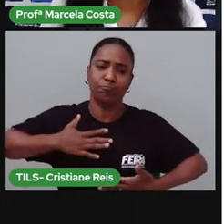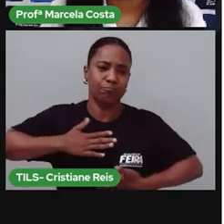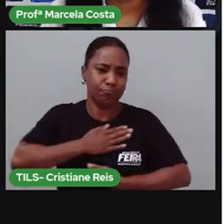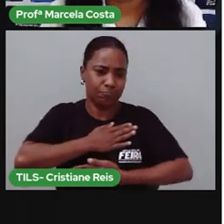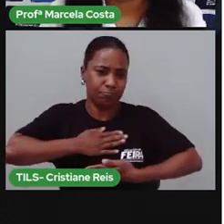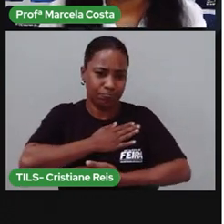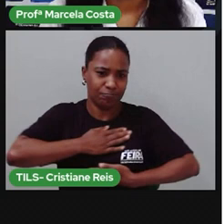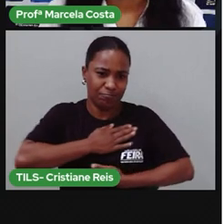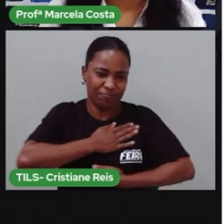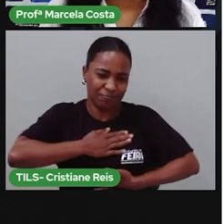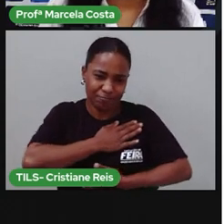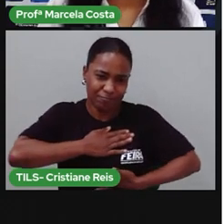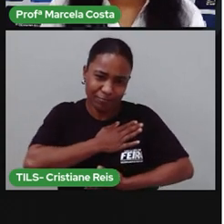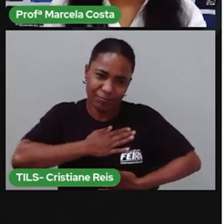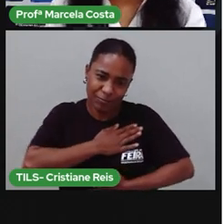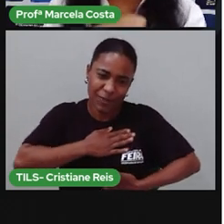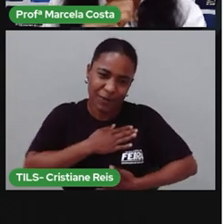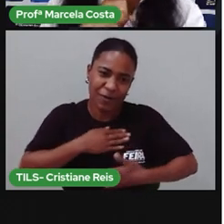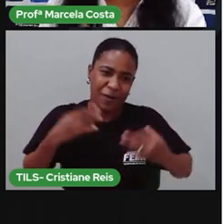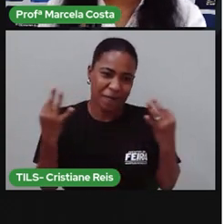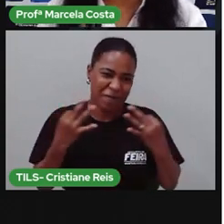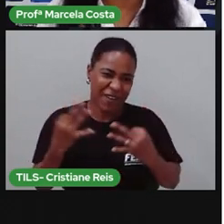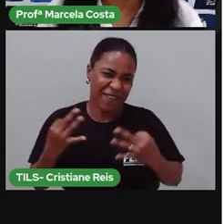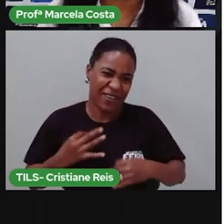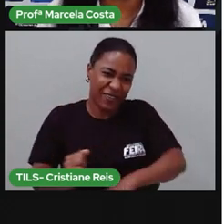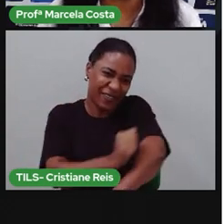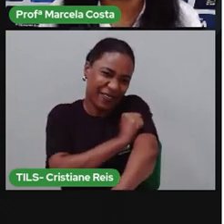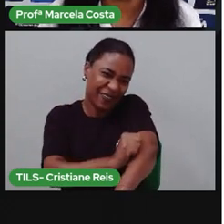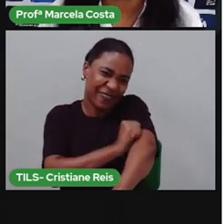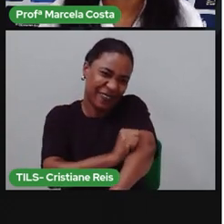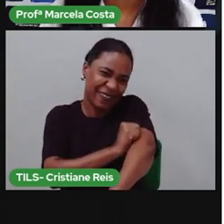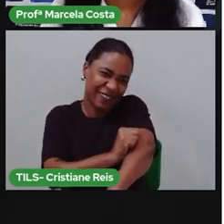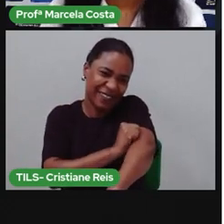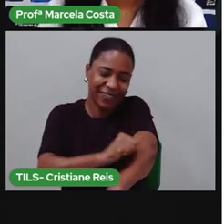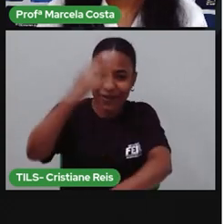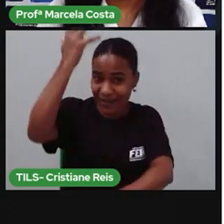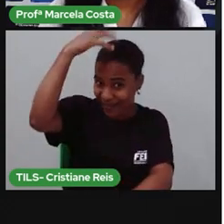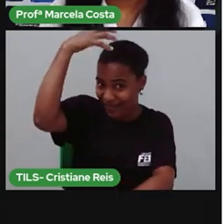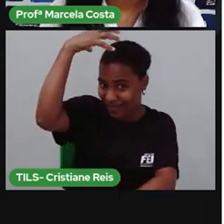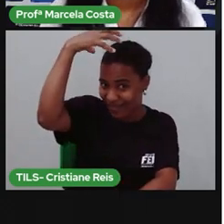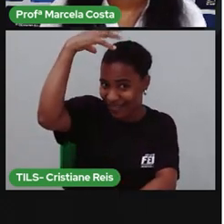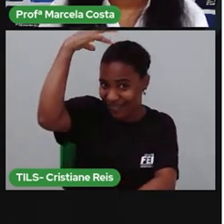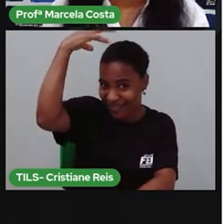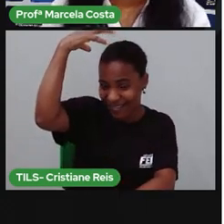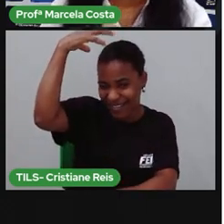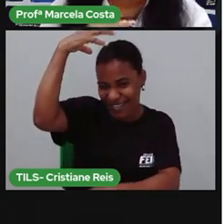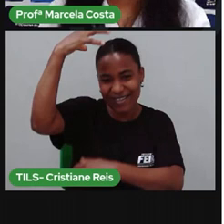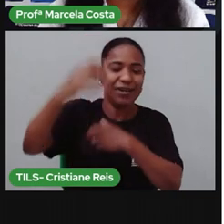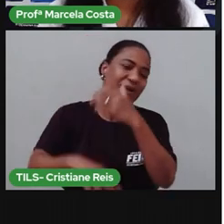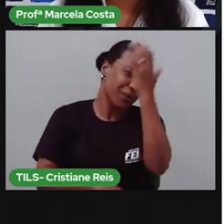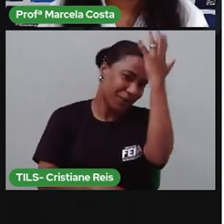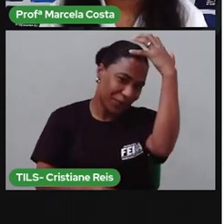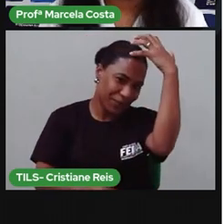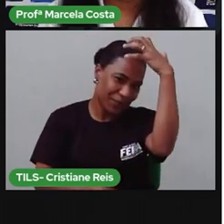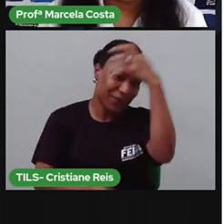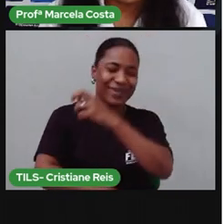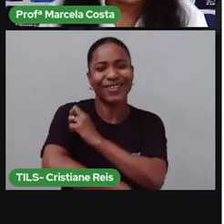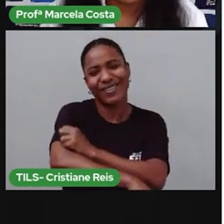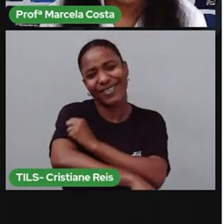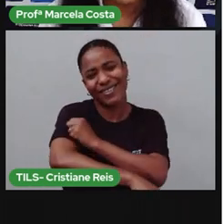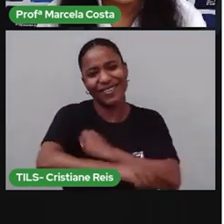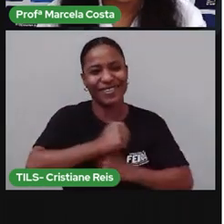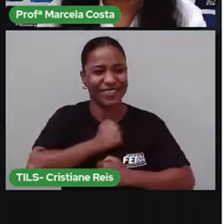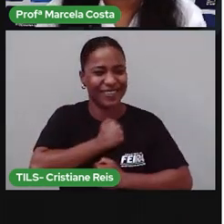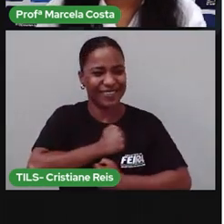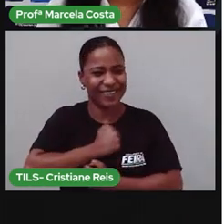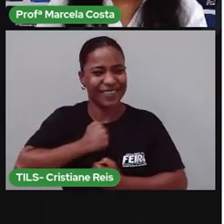operação limpeza foi finalizada com um banho debaixo do chuveiro. E aí, surge o mundo. Aprendeu a